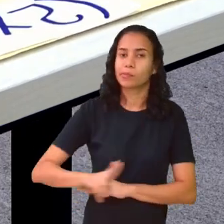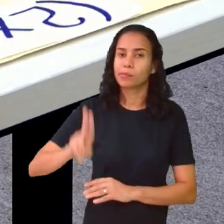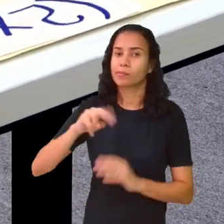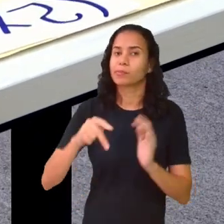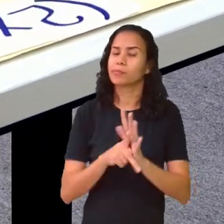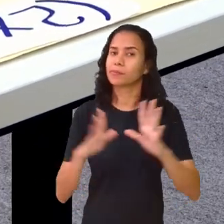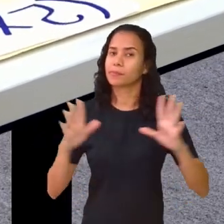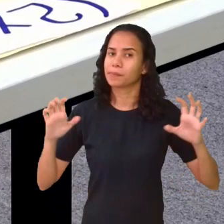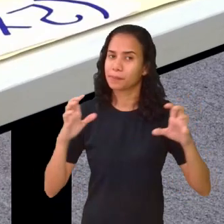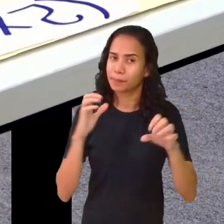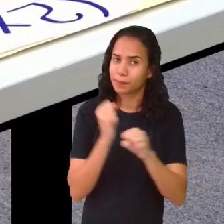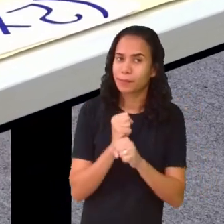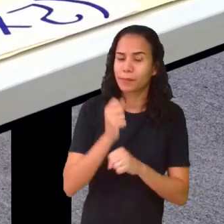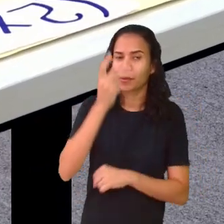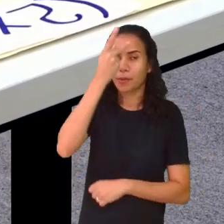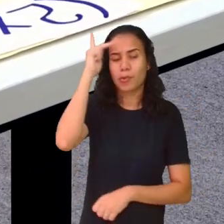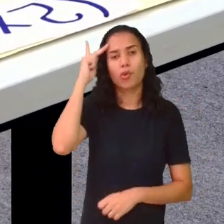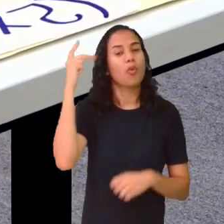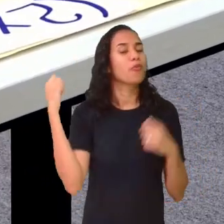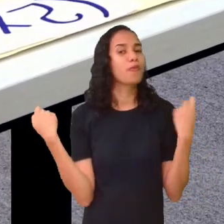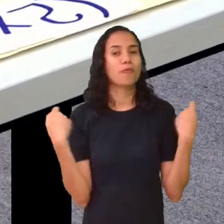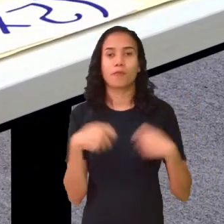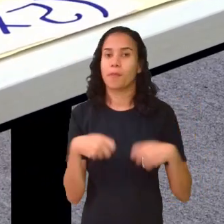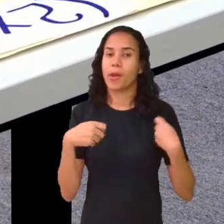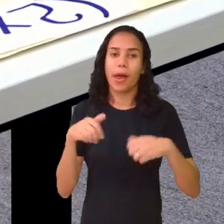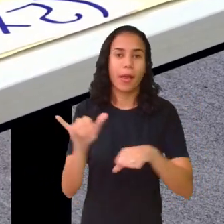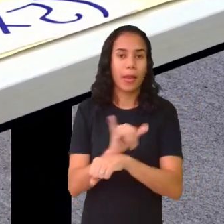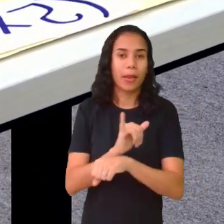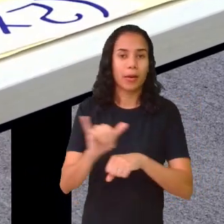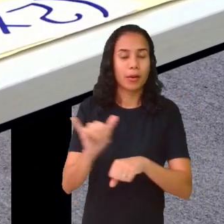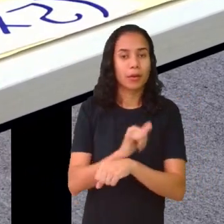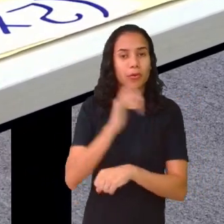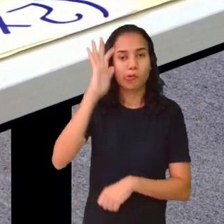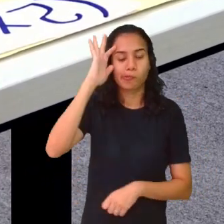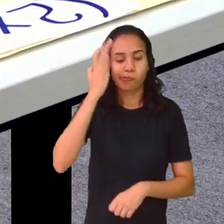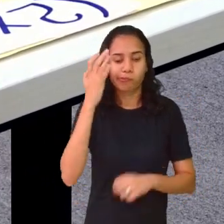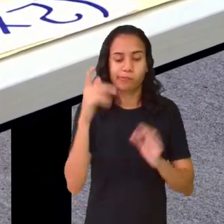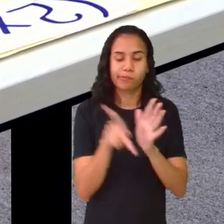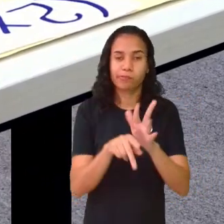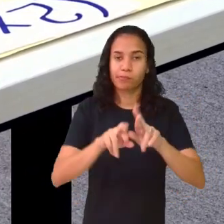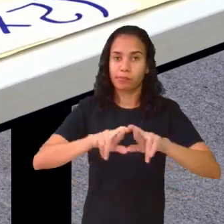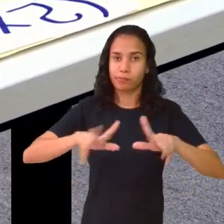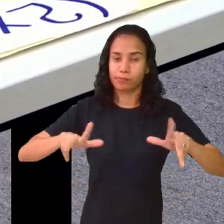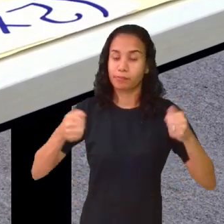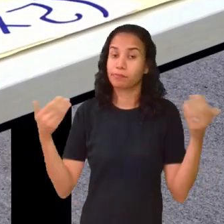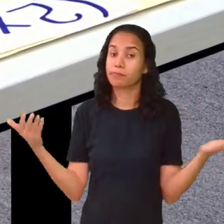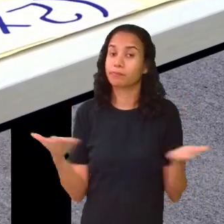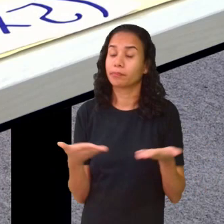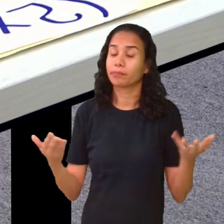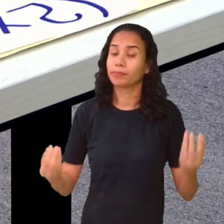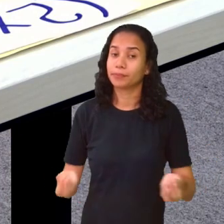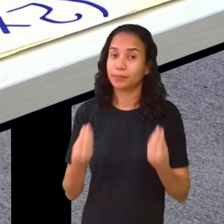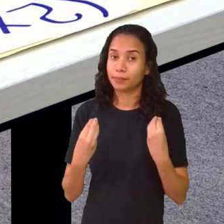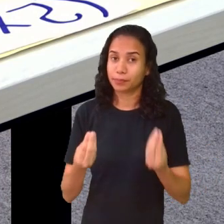padrão, você não precisa de estratégias para fazer algo diferente. E agora?